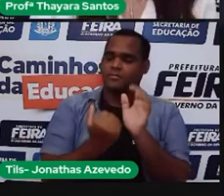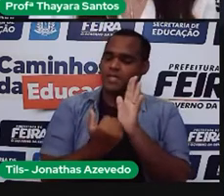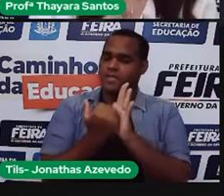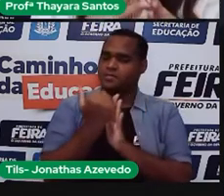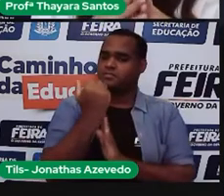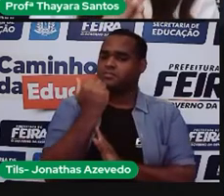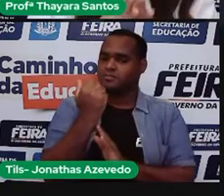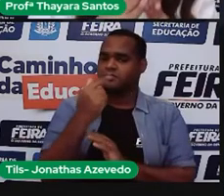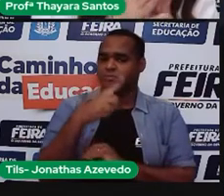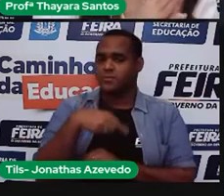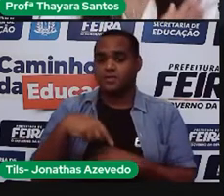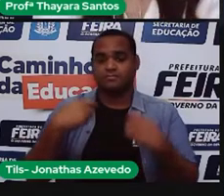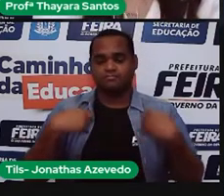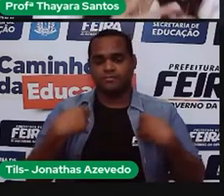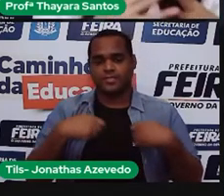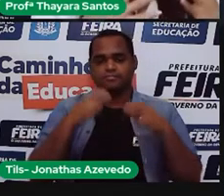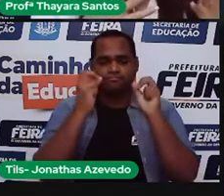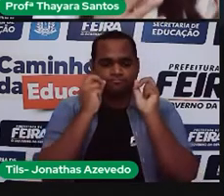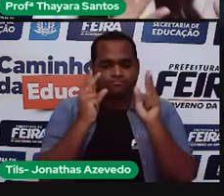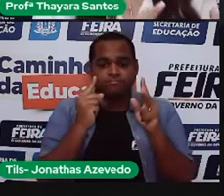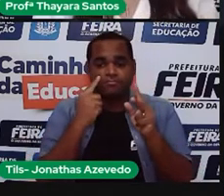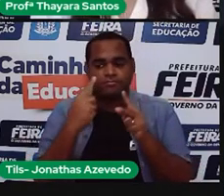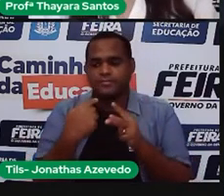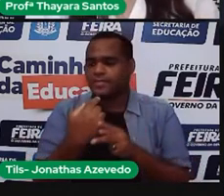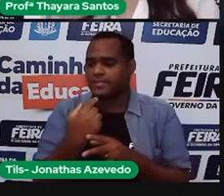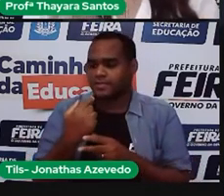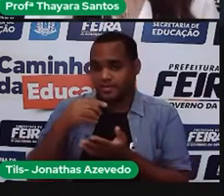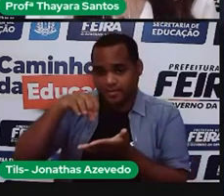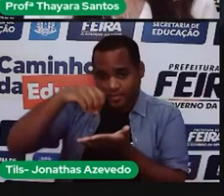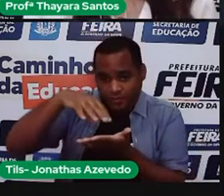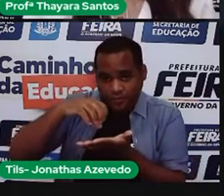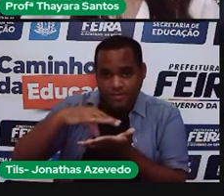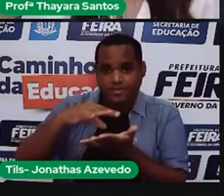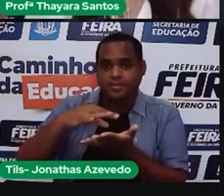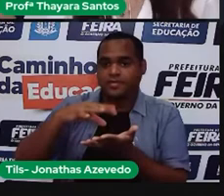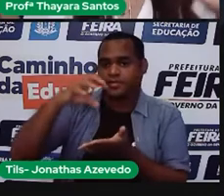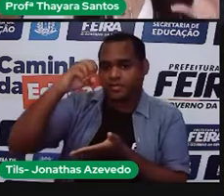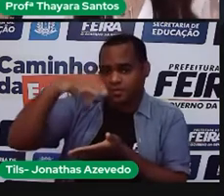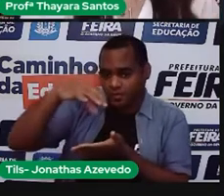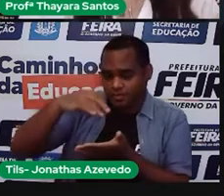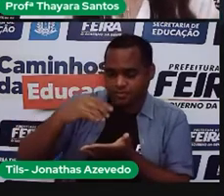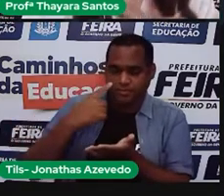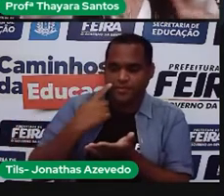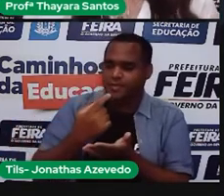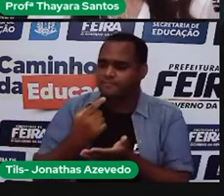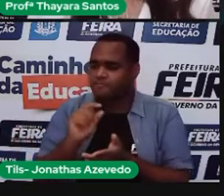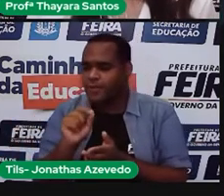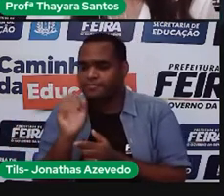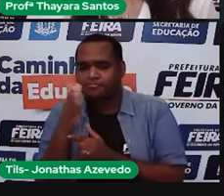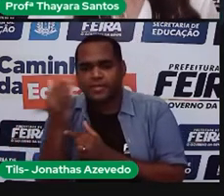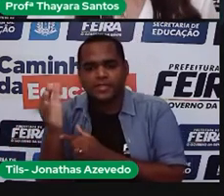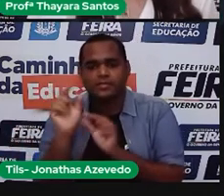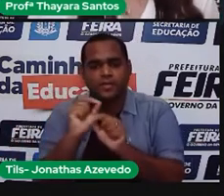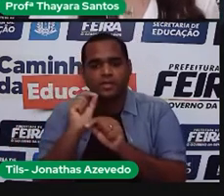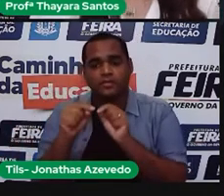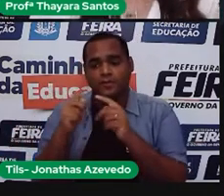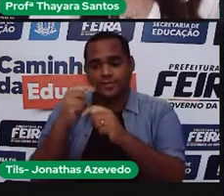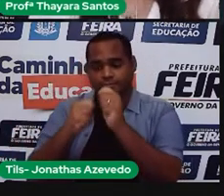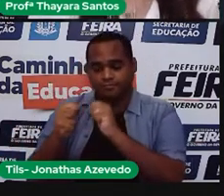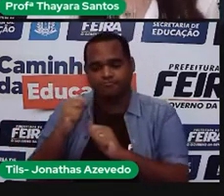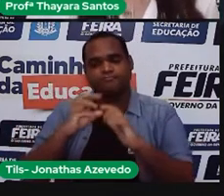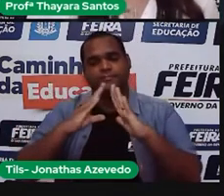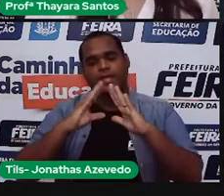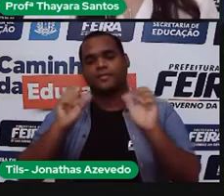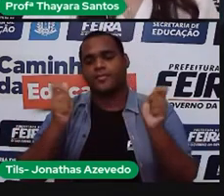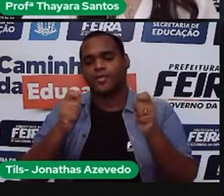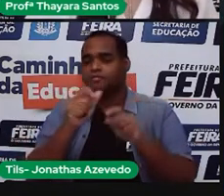Por isso que a gente tem que ficar ligado, receber uma conta de energia, olha qual é a bandeira, para já ver em que é que vocês podem economizar em casa